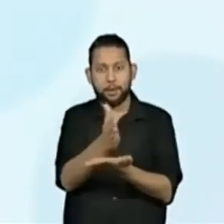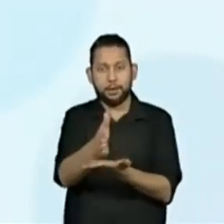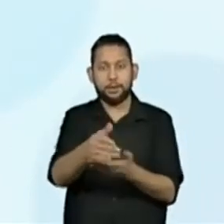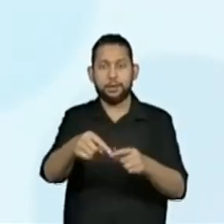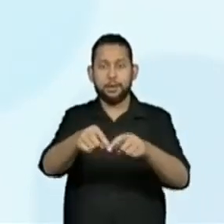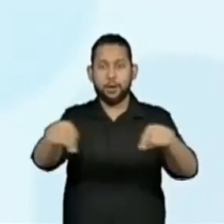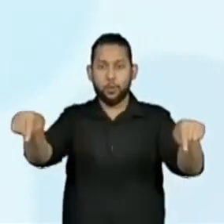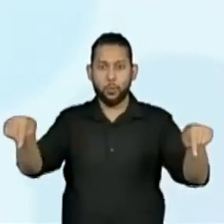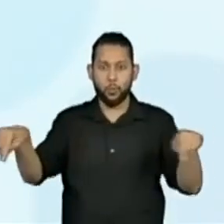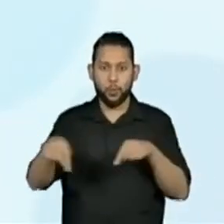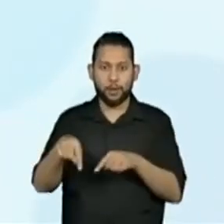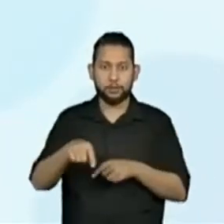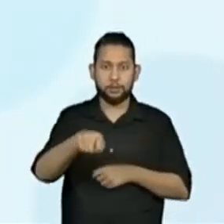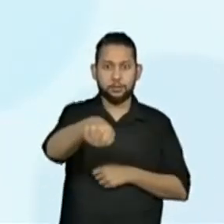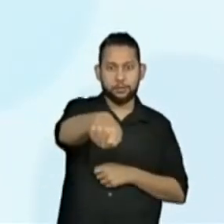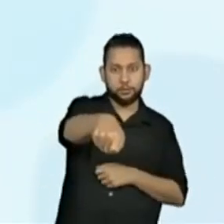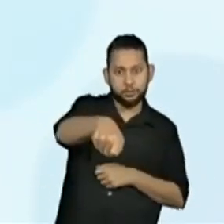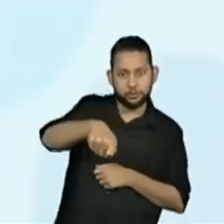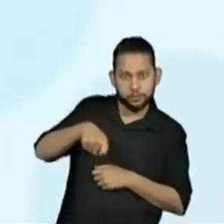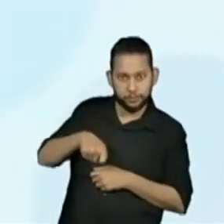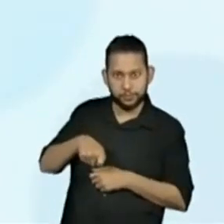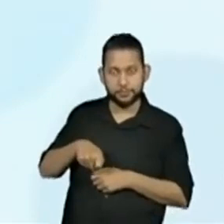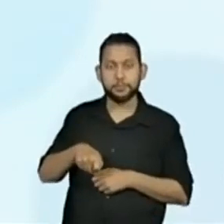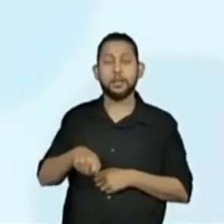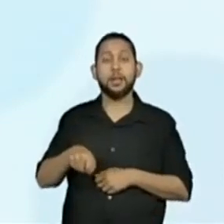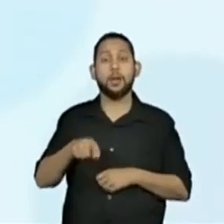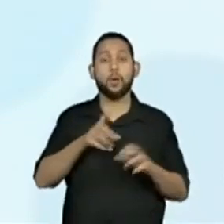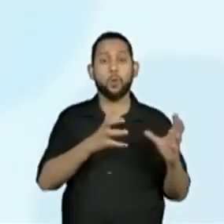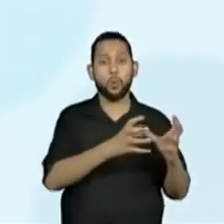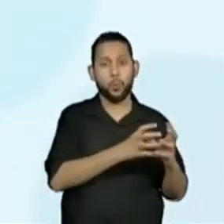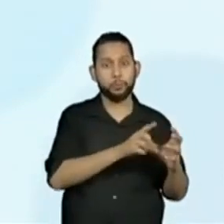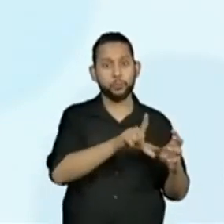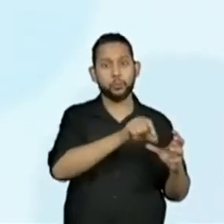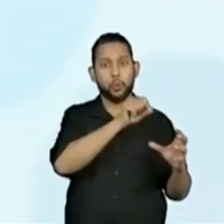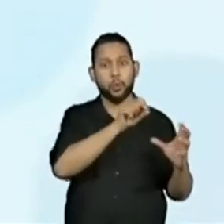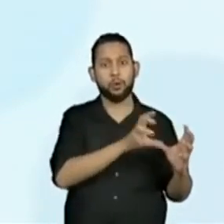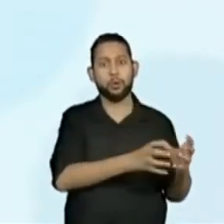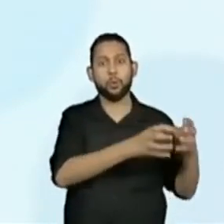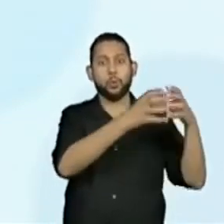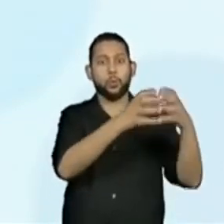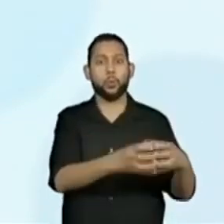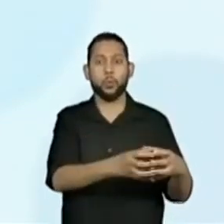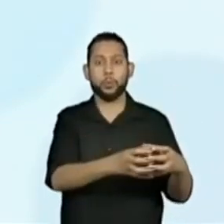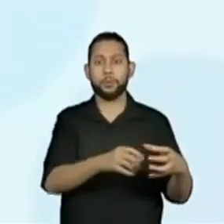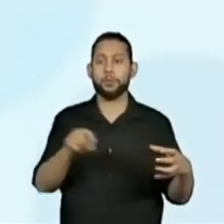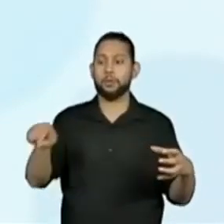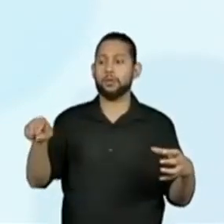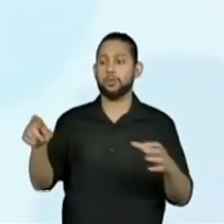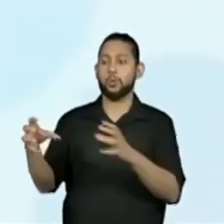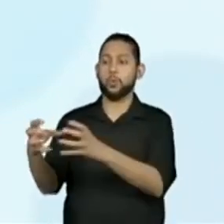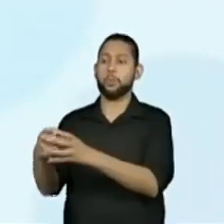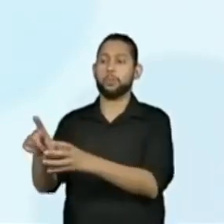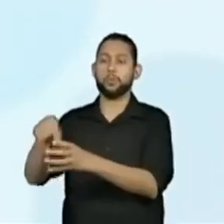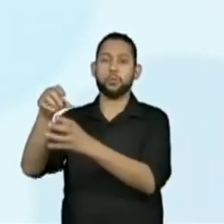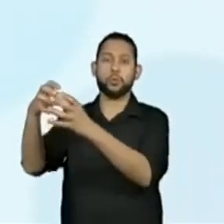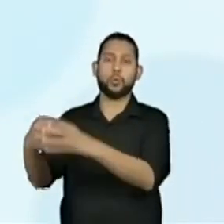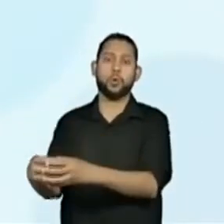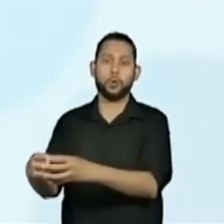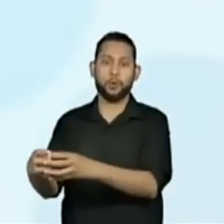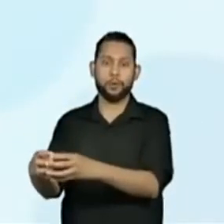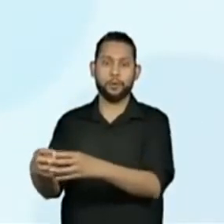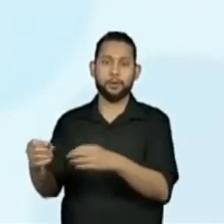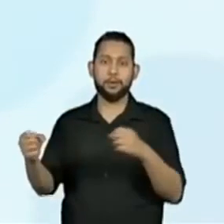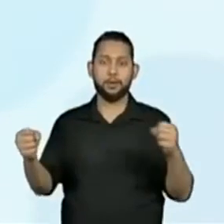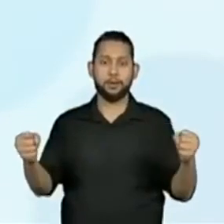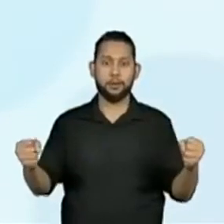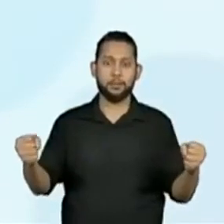Cada equipe escolhe um lado e coloca a sua